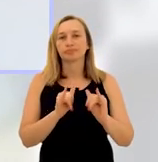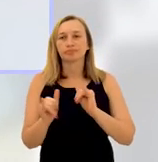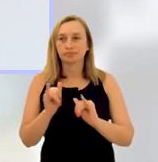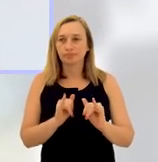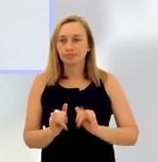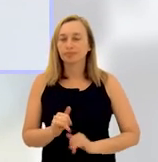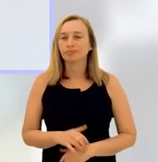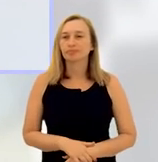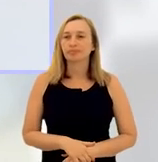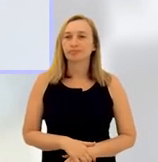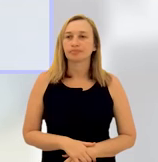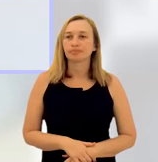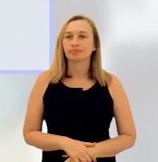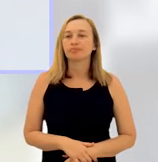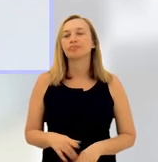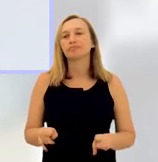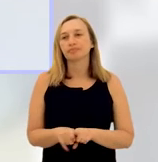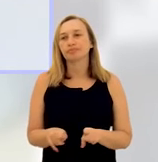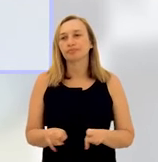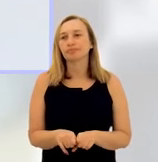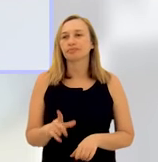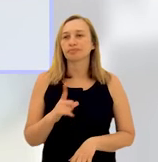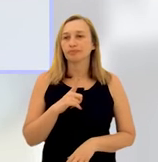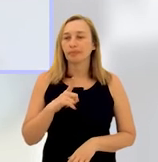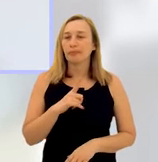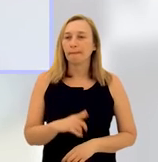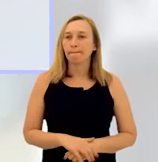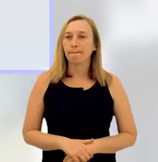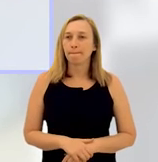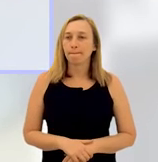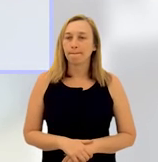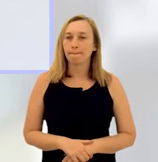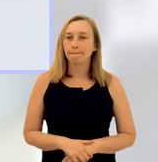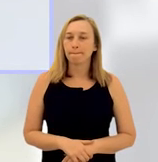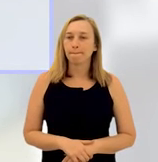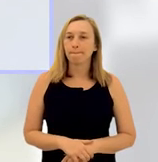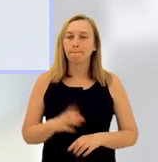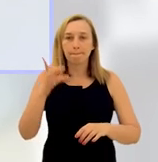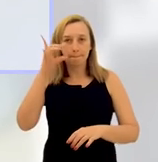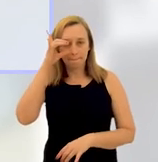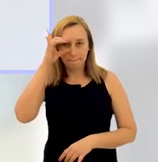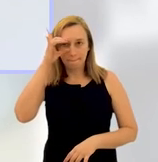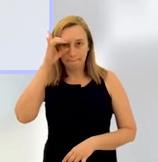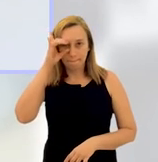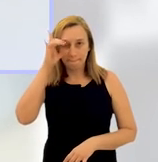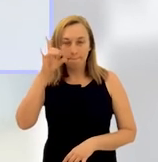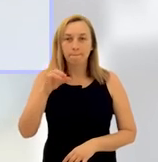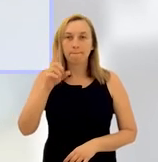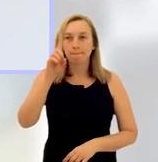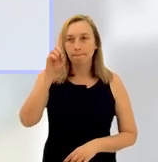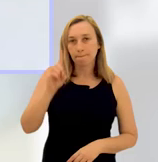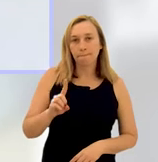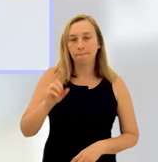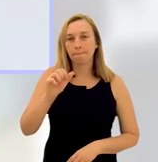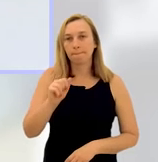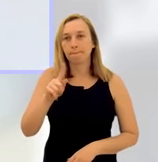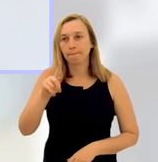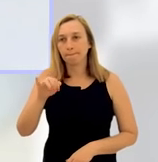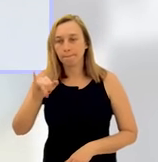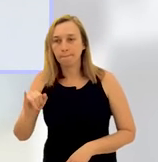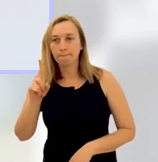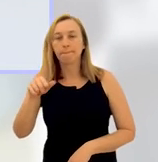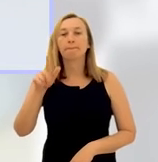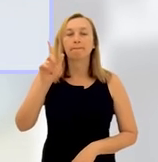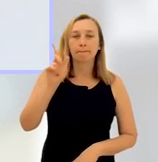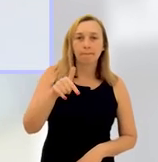disseminar a informação. E a gente tem aí também o Instagram do Direito